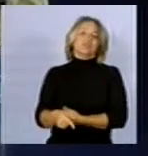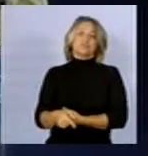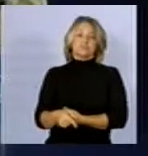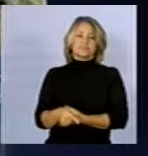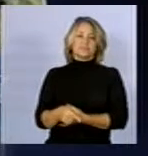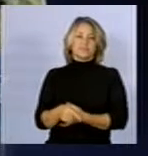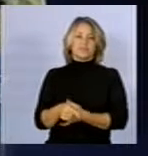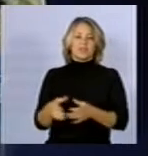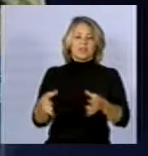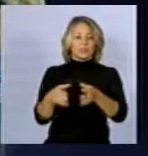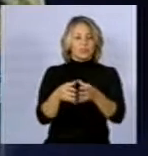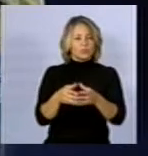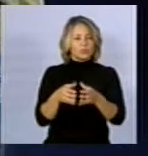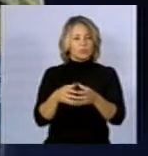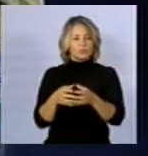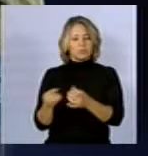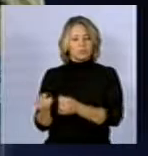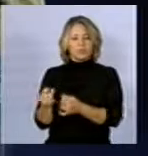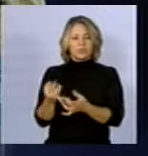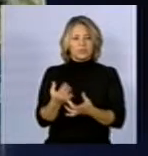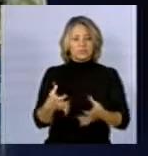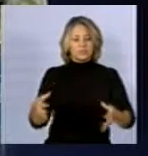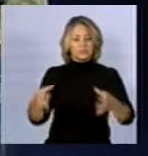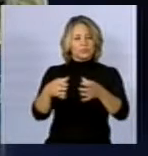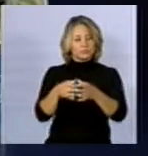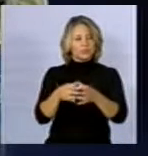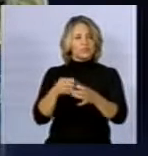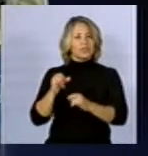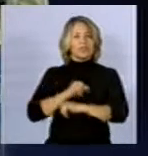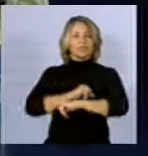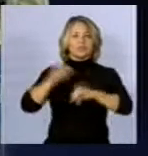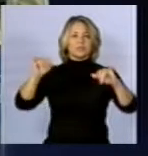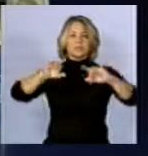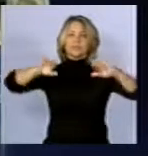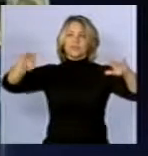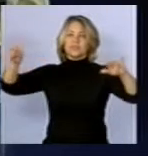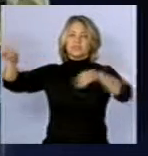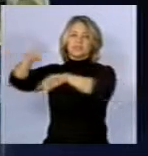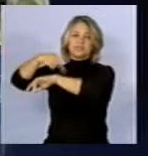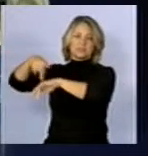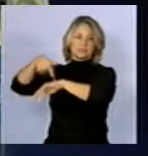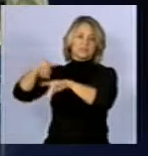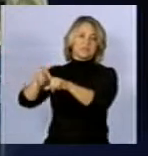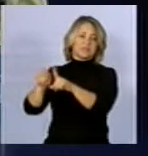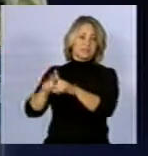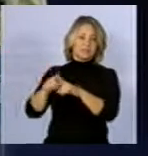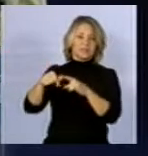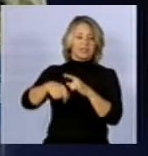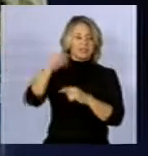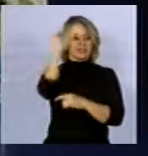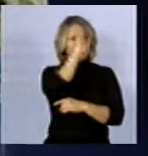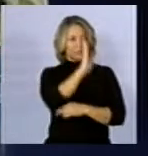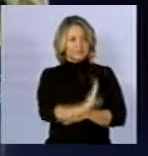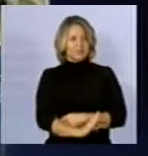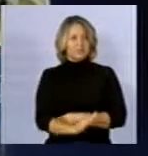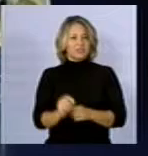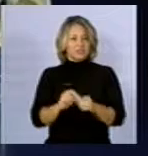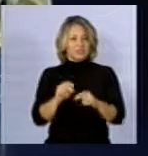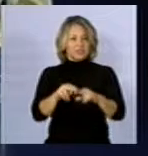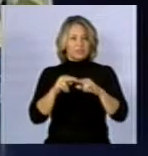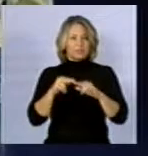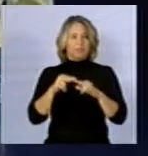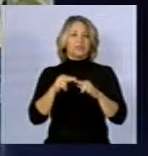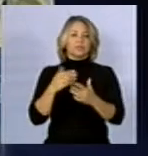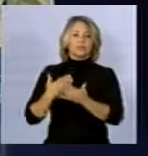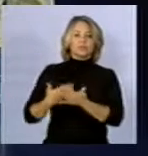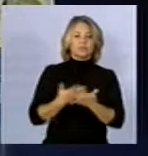um conjunto de informações de vários países, de dados de vários países, incluídos dados brasileiros, feito pelo doutor Vitor Vuns, que